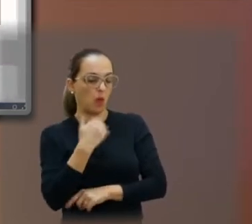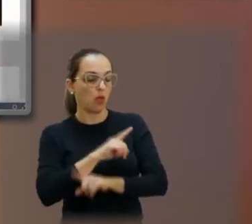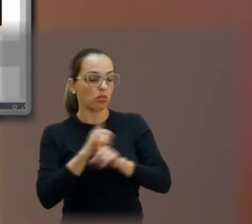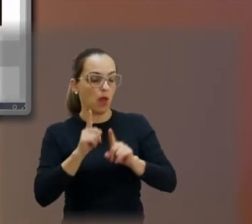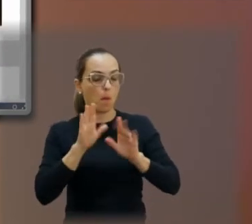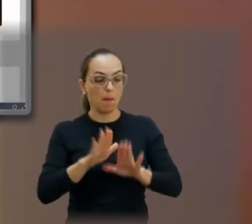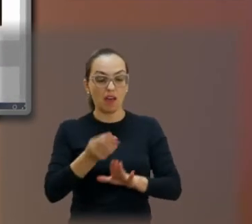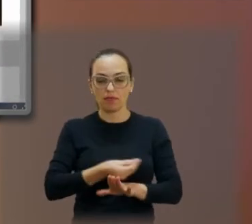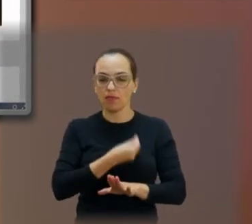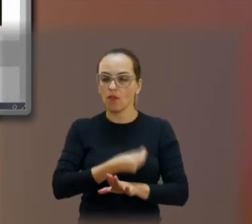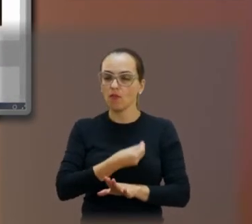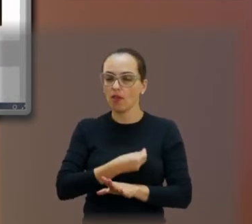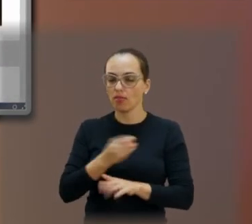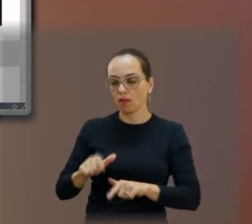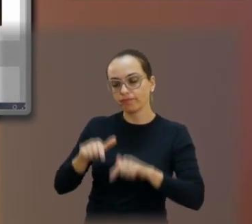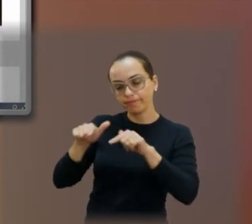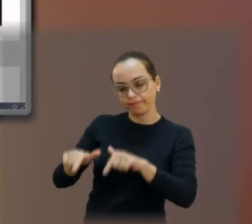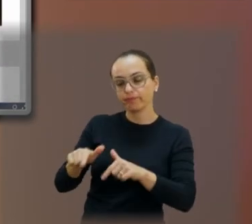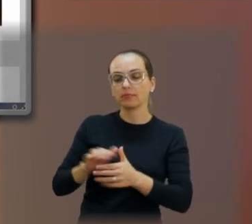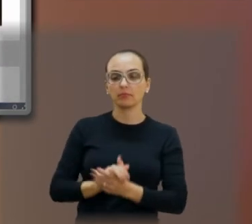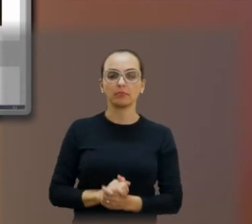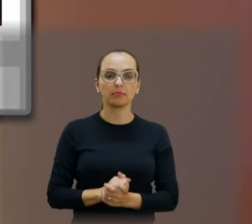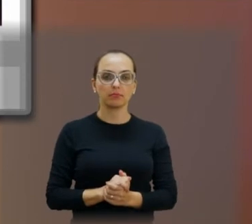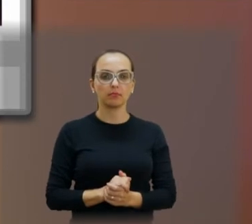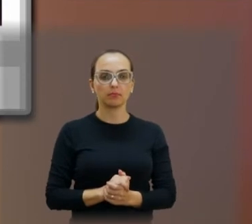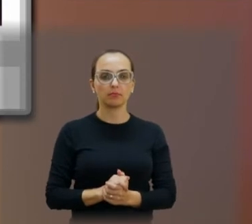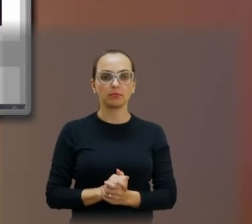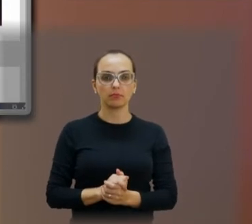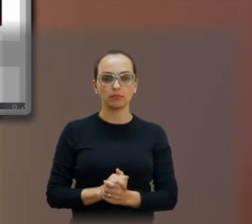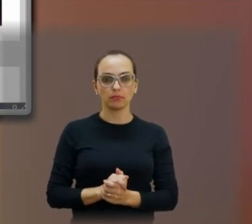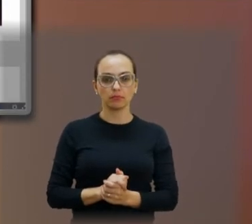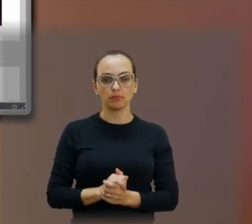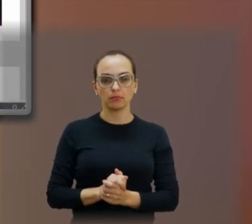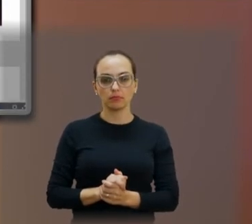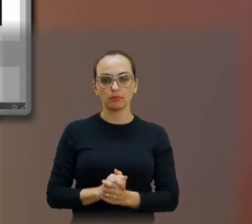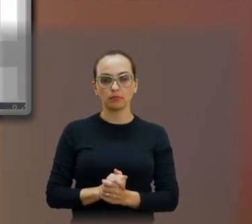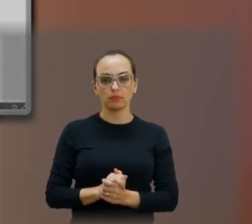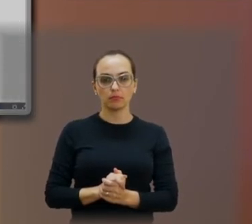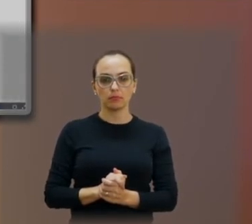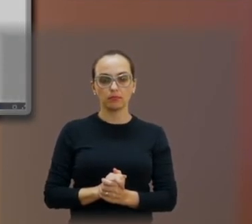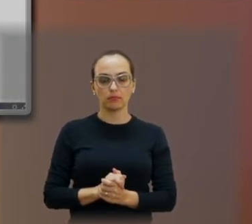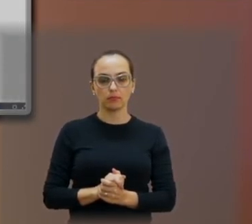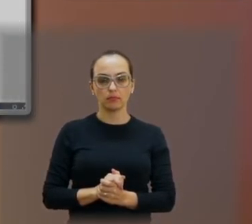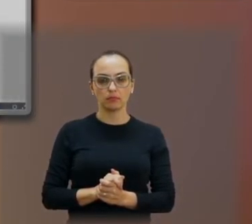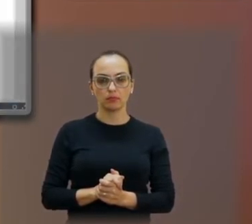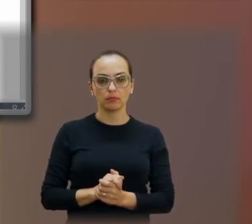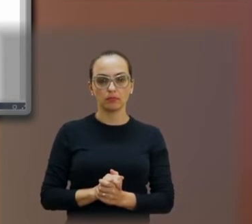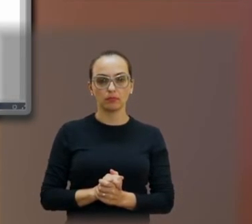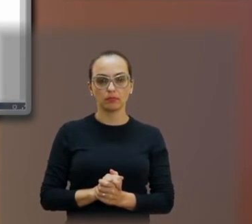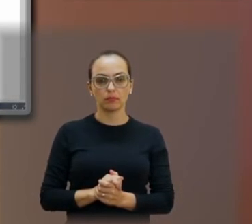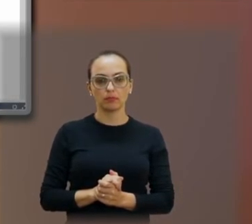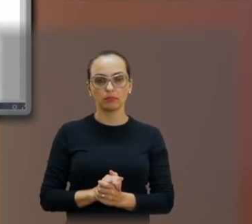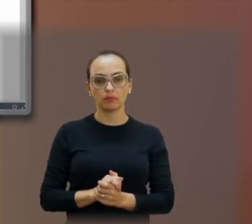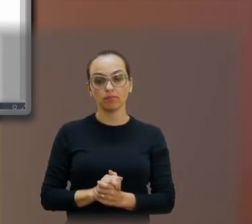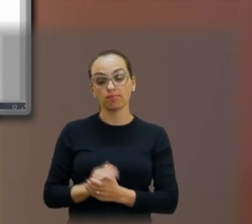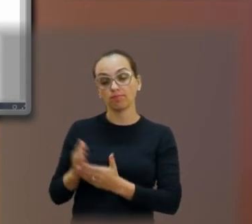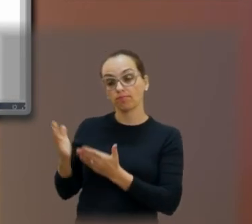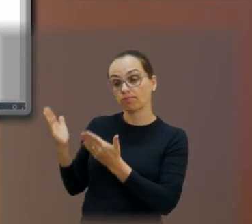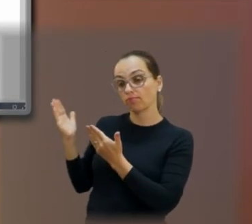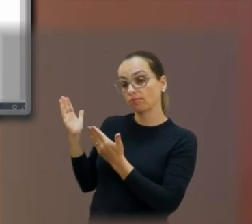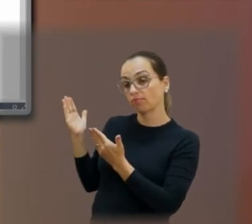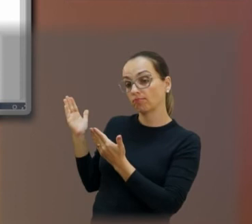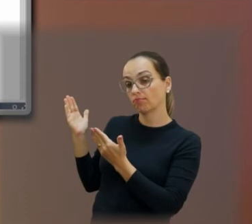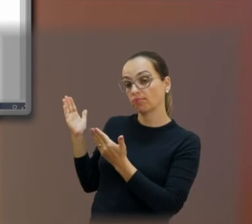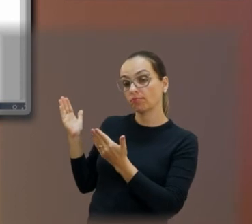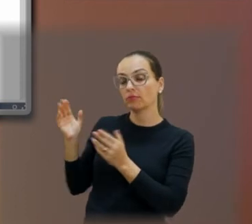em vida. Próximo, por favor, um pouco antes disso, sobre isso. A gente sempre